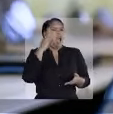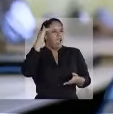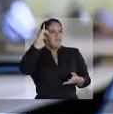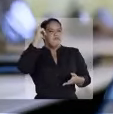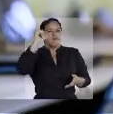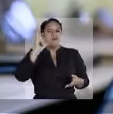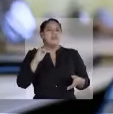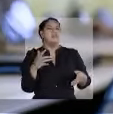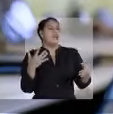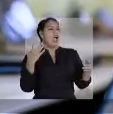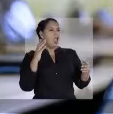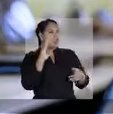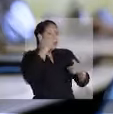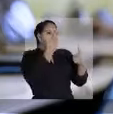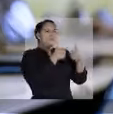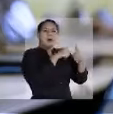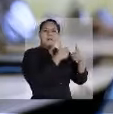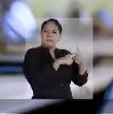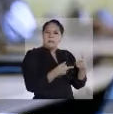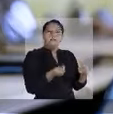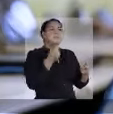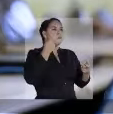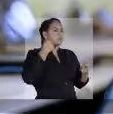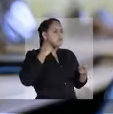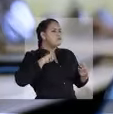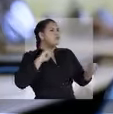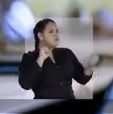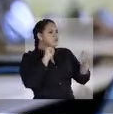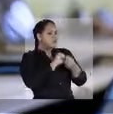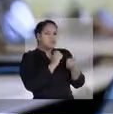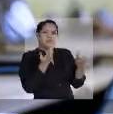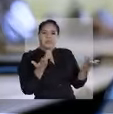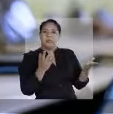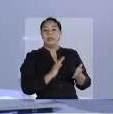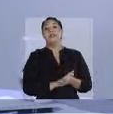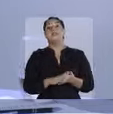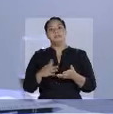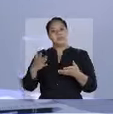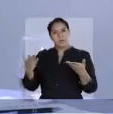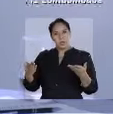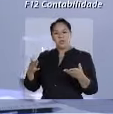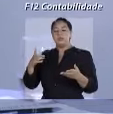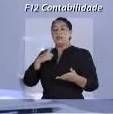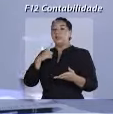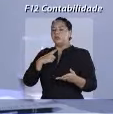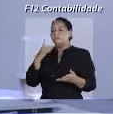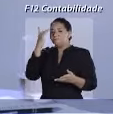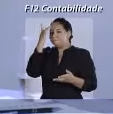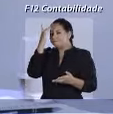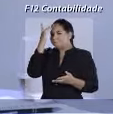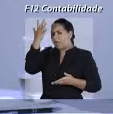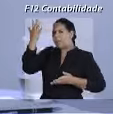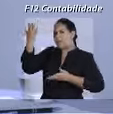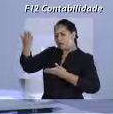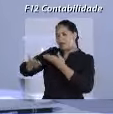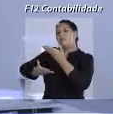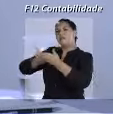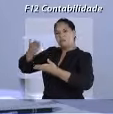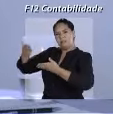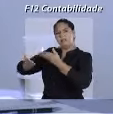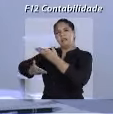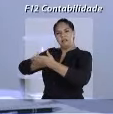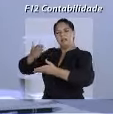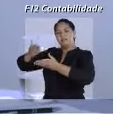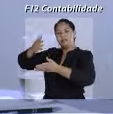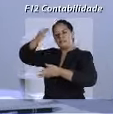já evita bastante a gente estar indo lá, estar indo resolver problemas junto com o fiscal. Então existe hoje uma facilidade muito grande entre a